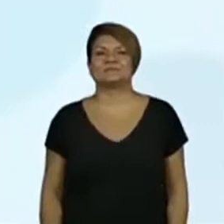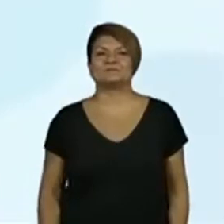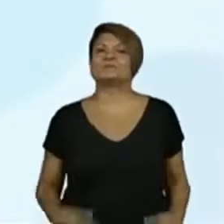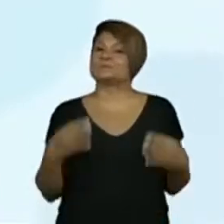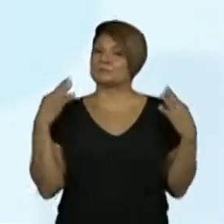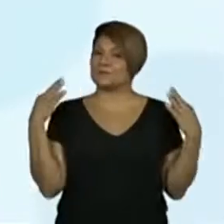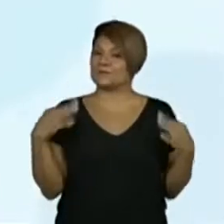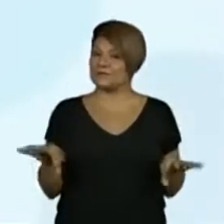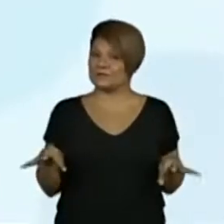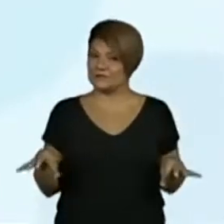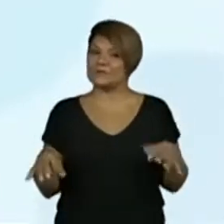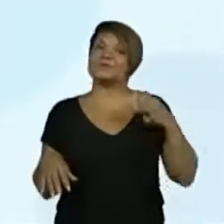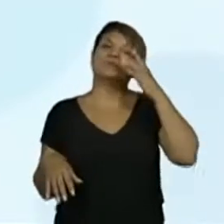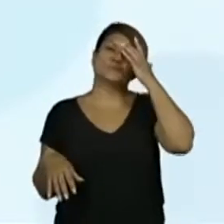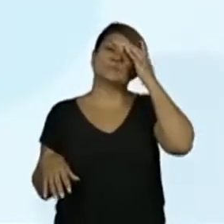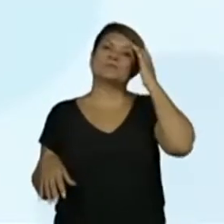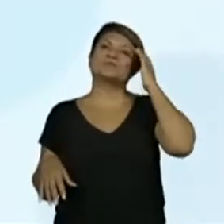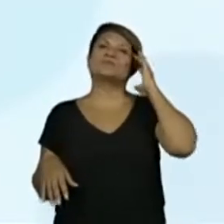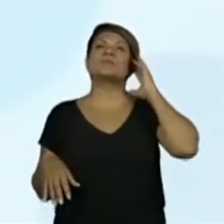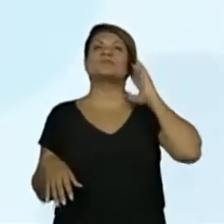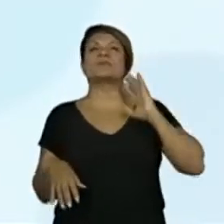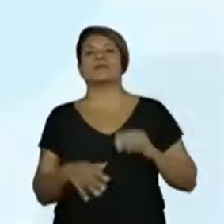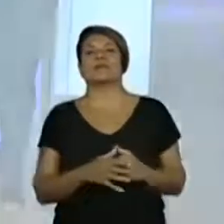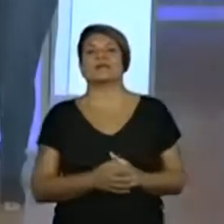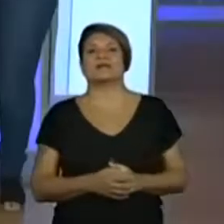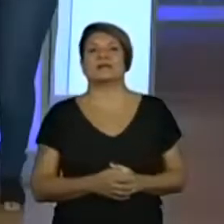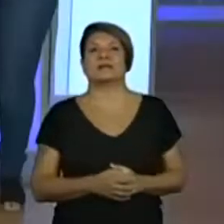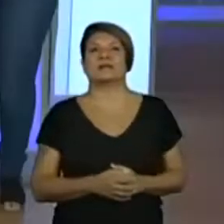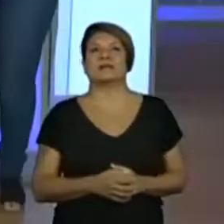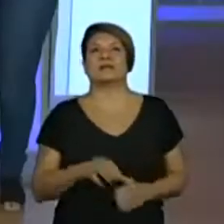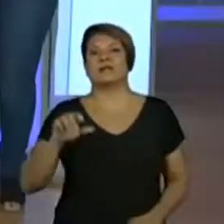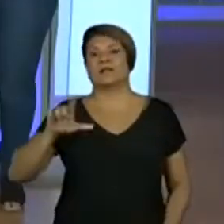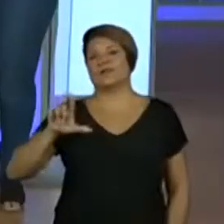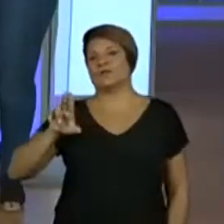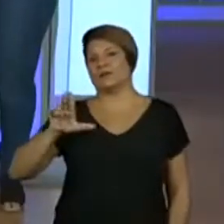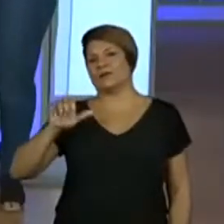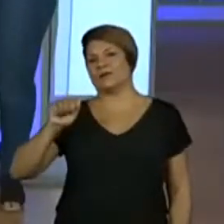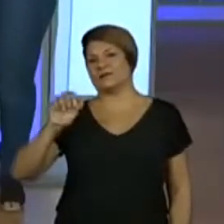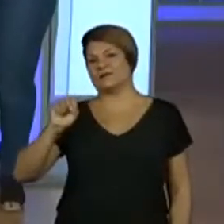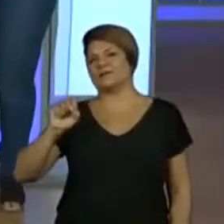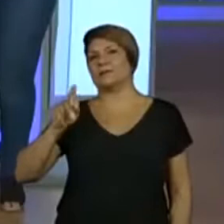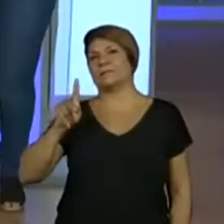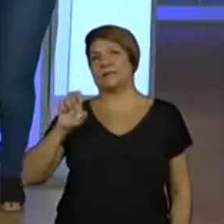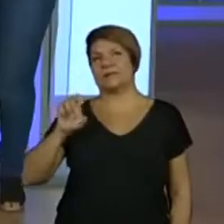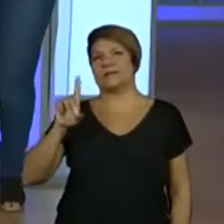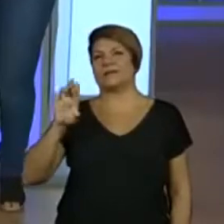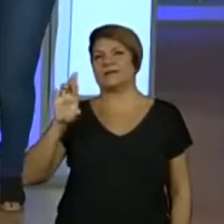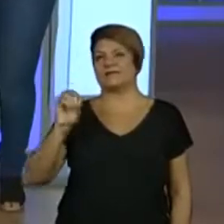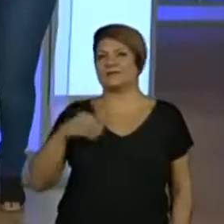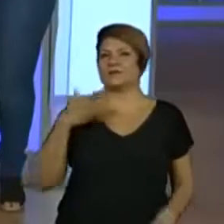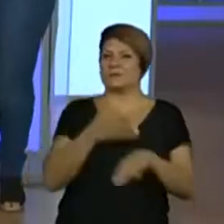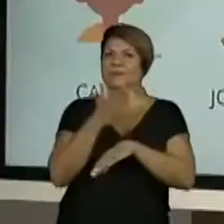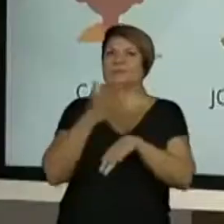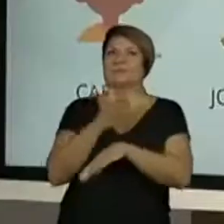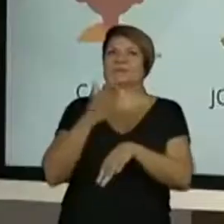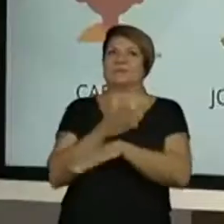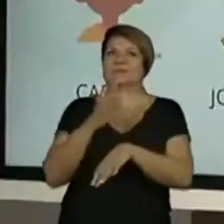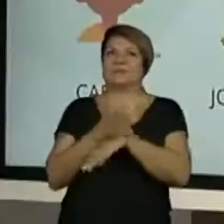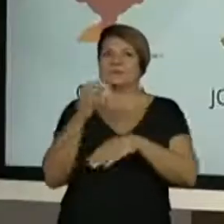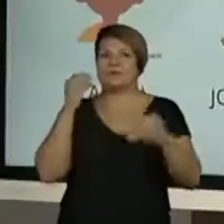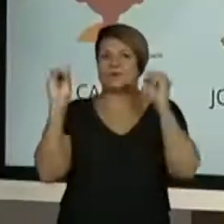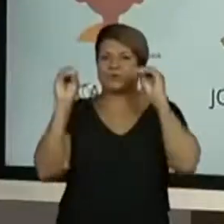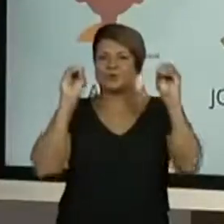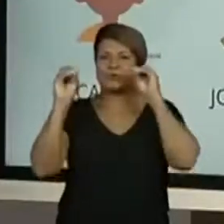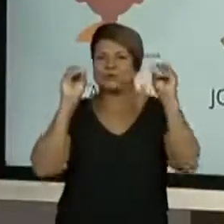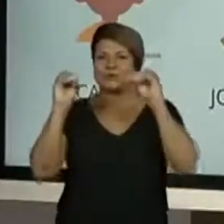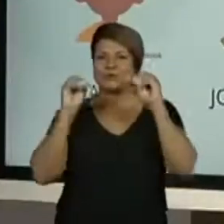Perfeito? Uhum. Ah, Lucas. O Pedro já falou ali. Gente, eles estão participando. Sim, hoje já estamos com